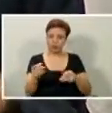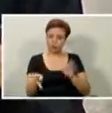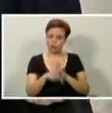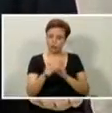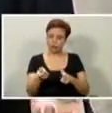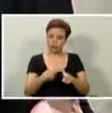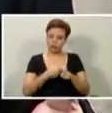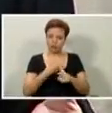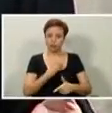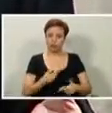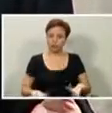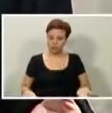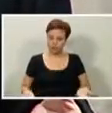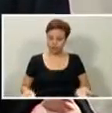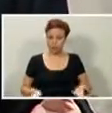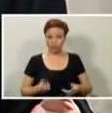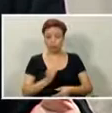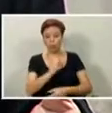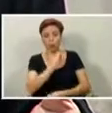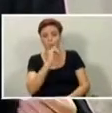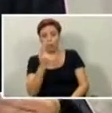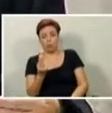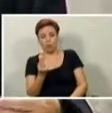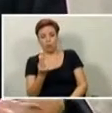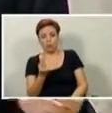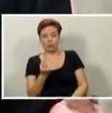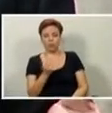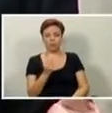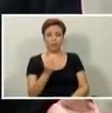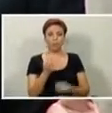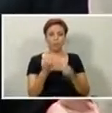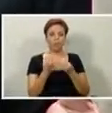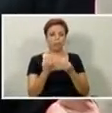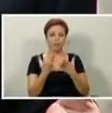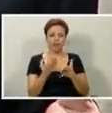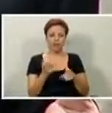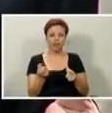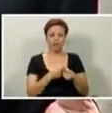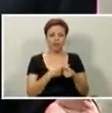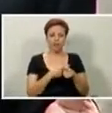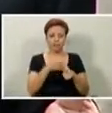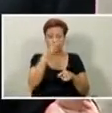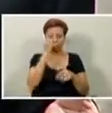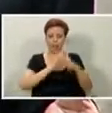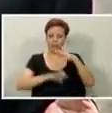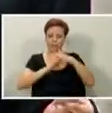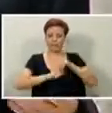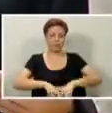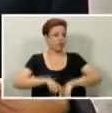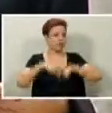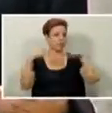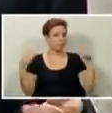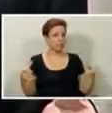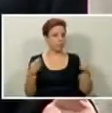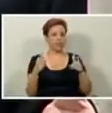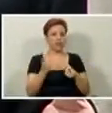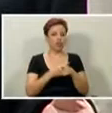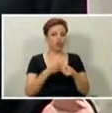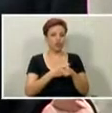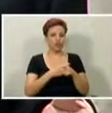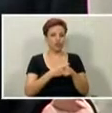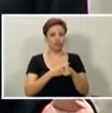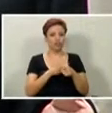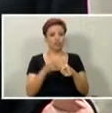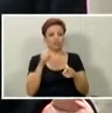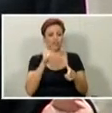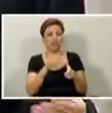Ou se não, por que fazer um parcelamento de dívida para os grandes devedores, inclusive incentivando